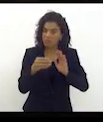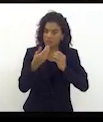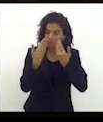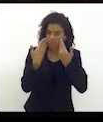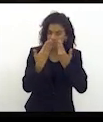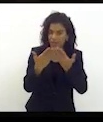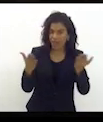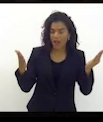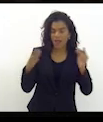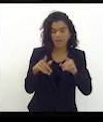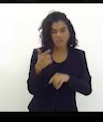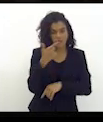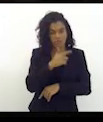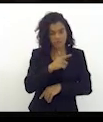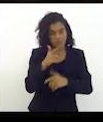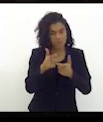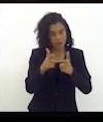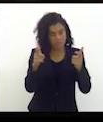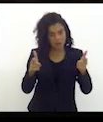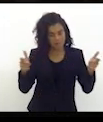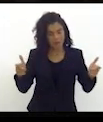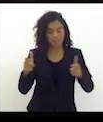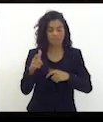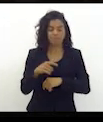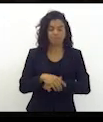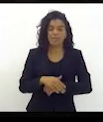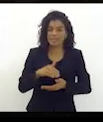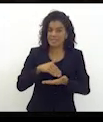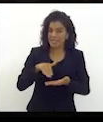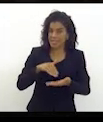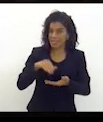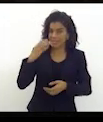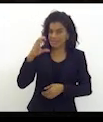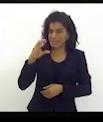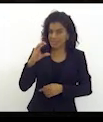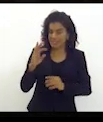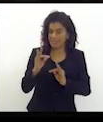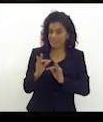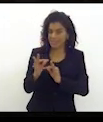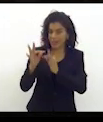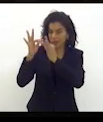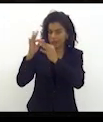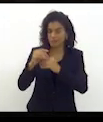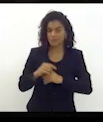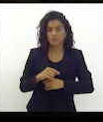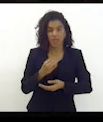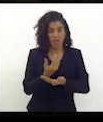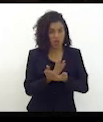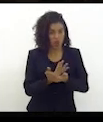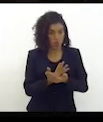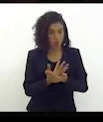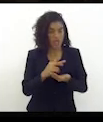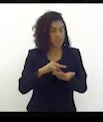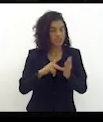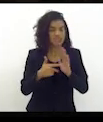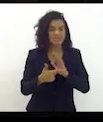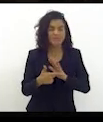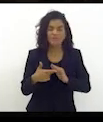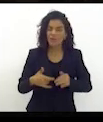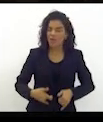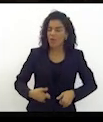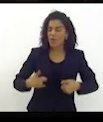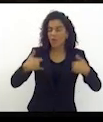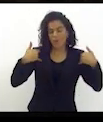expandir, enquanto secretário de Ciência e Tecnologia, a UERJ para o interior do Estado do Rio de Janeiro. Tenho o maior orgulho de ter